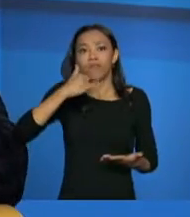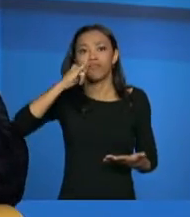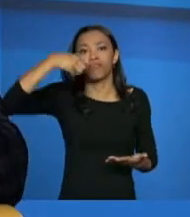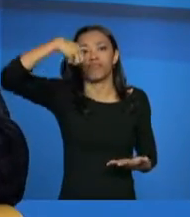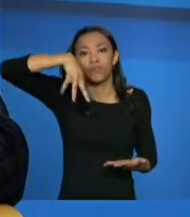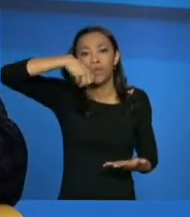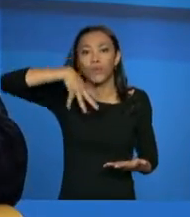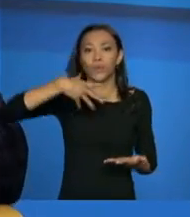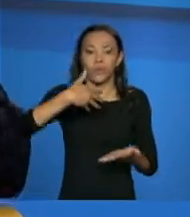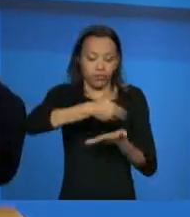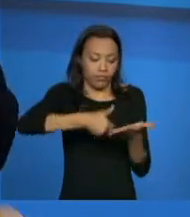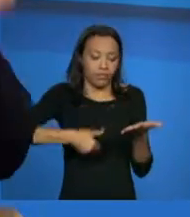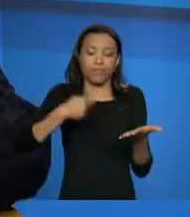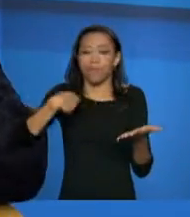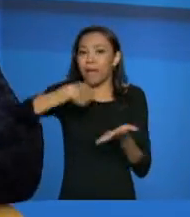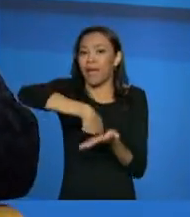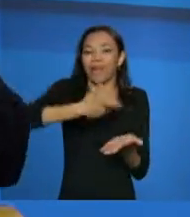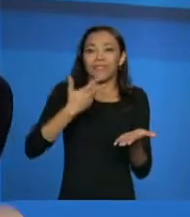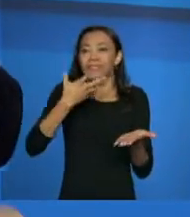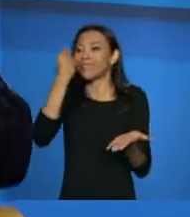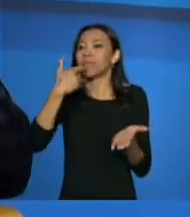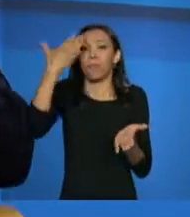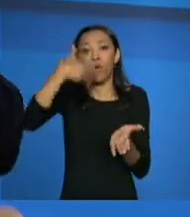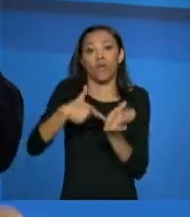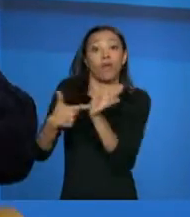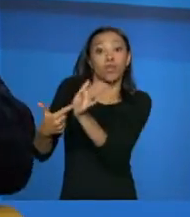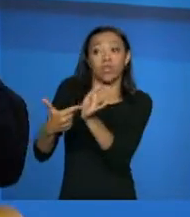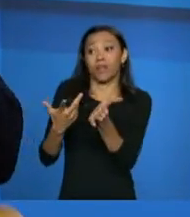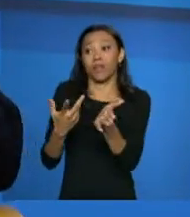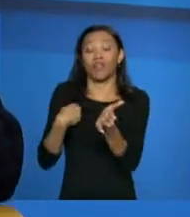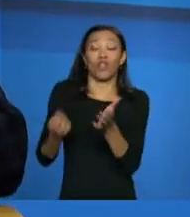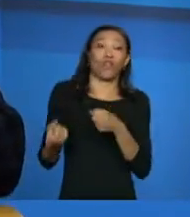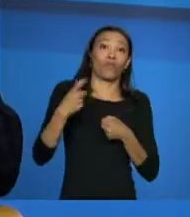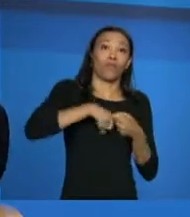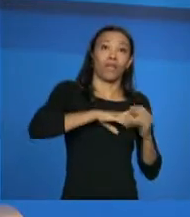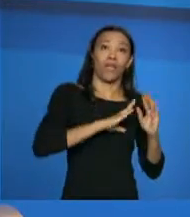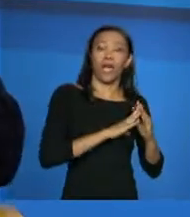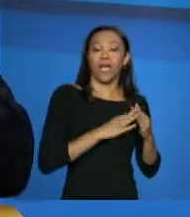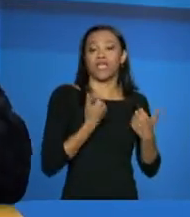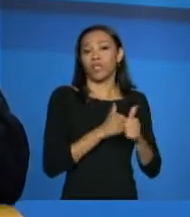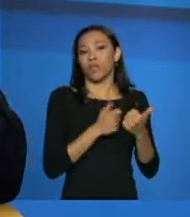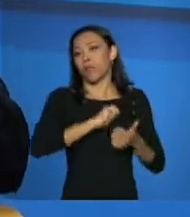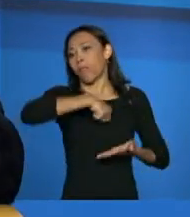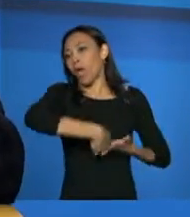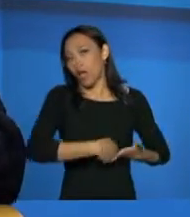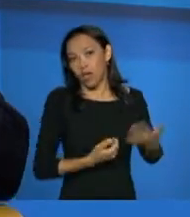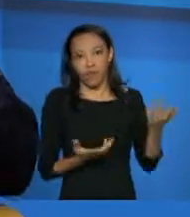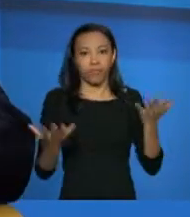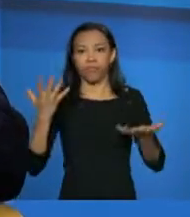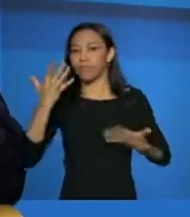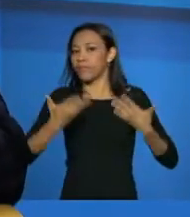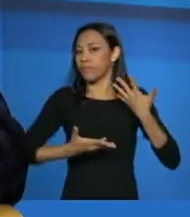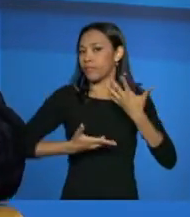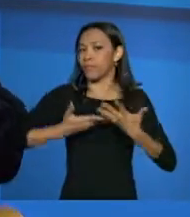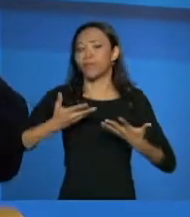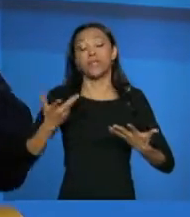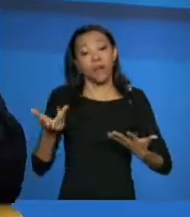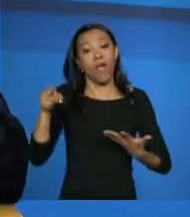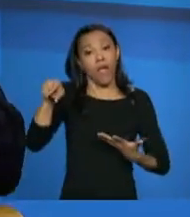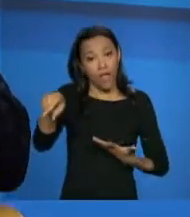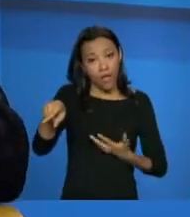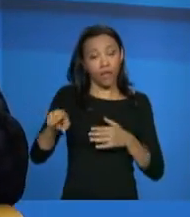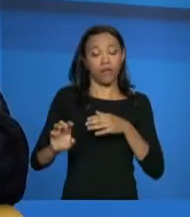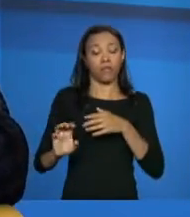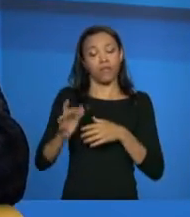posso ser cadastrado, tem que voltar, né, pagar novo transporte, tudo. Então, a política do cadastro é realmente a entrada, né,